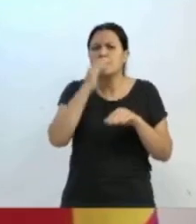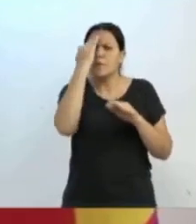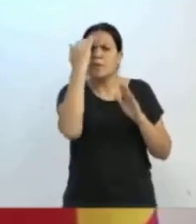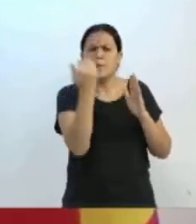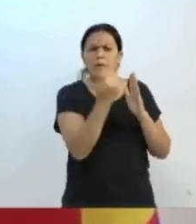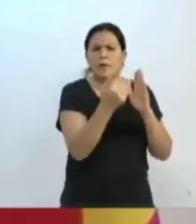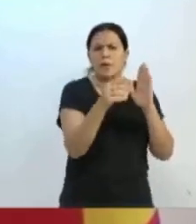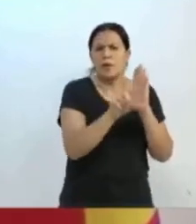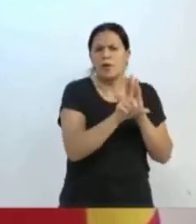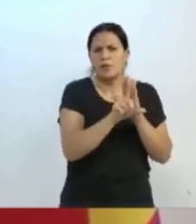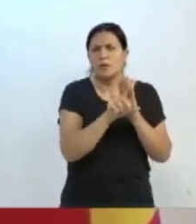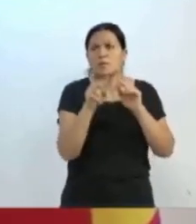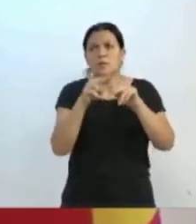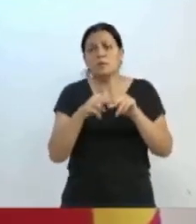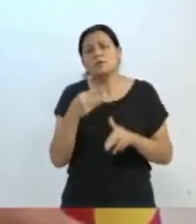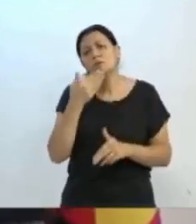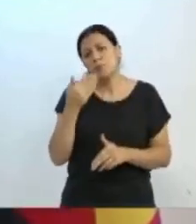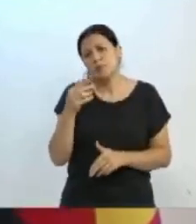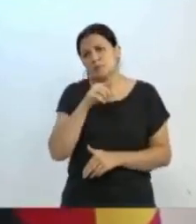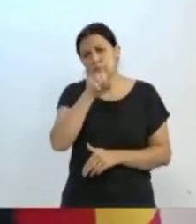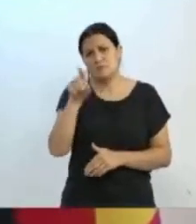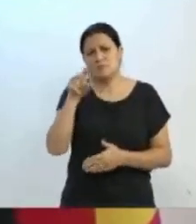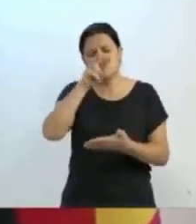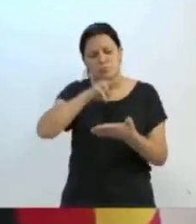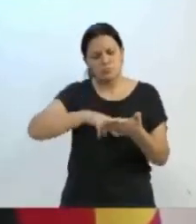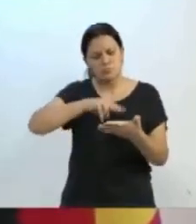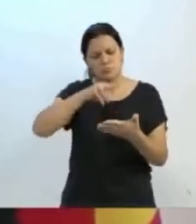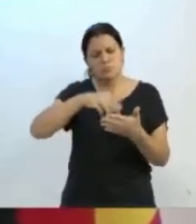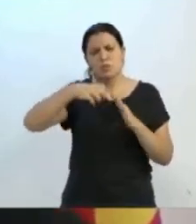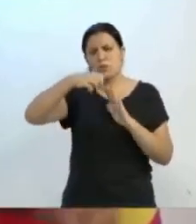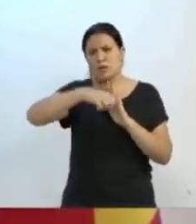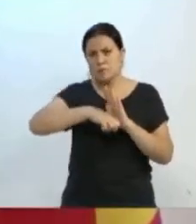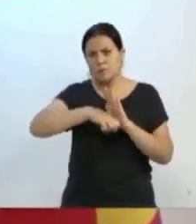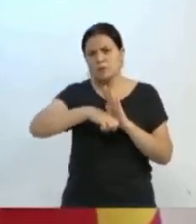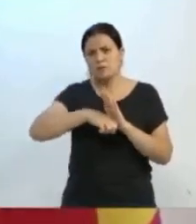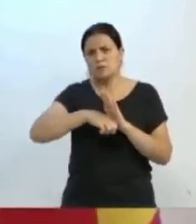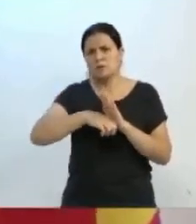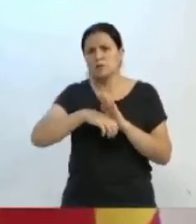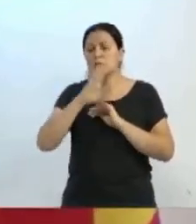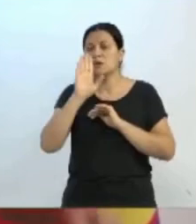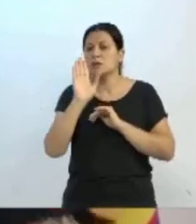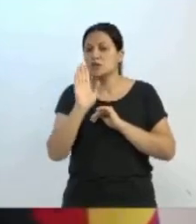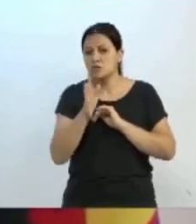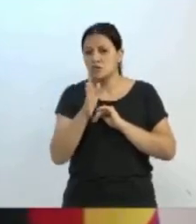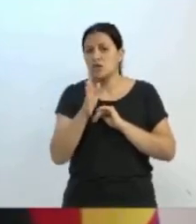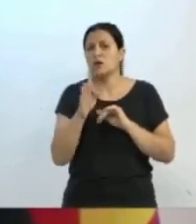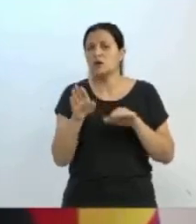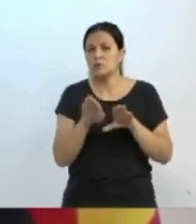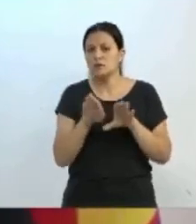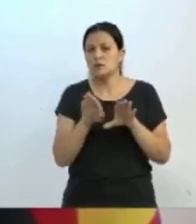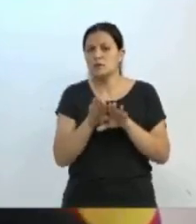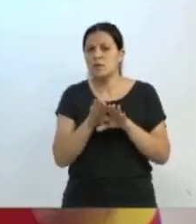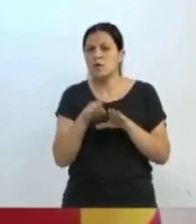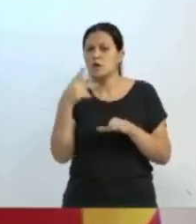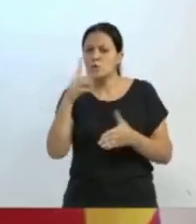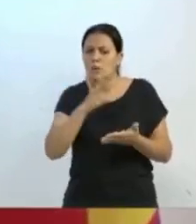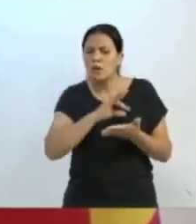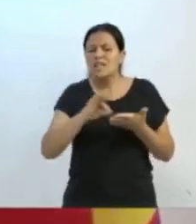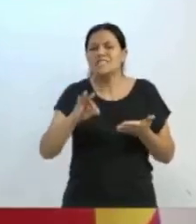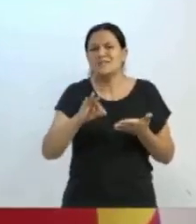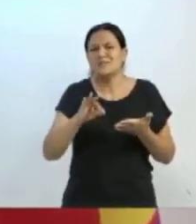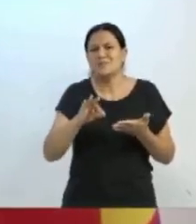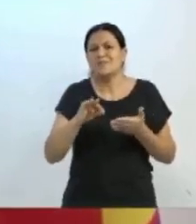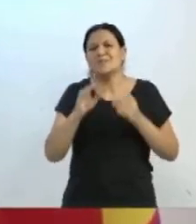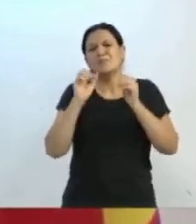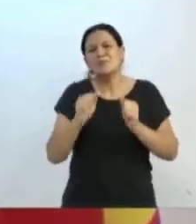Então eu peço que os senhores deem uma analisada nessa emenda que eu estou fazendo e já façam aí a sua assinatura para que nós possamos